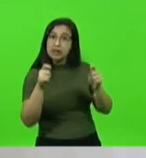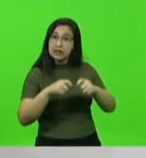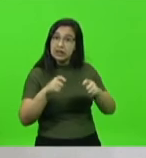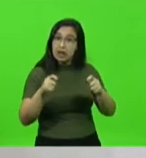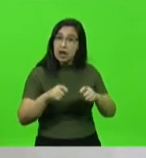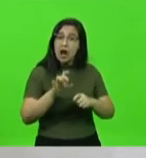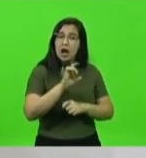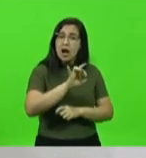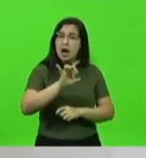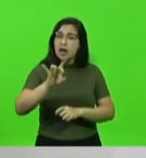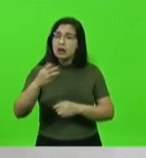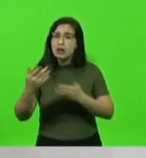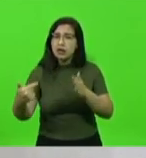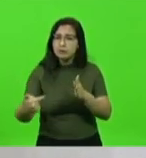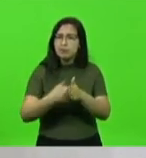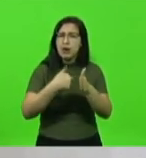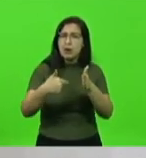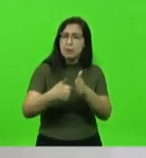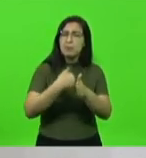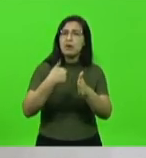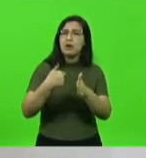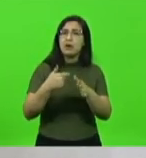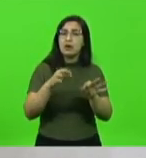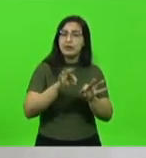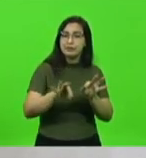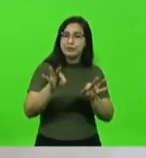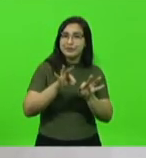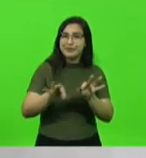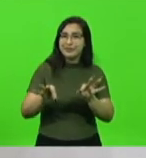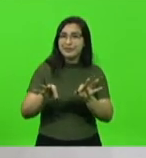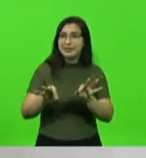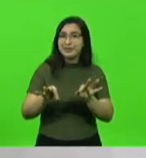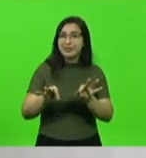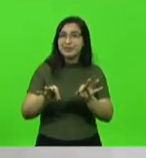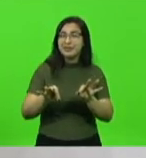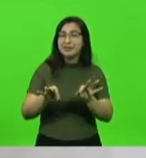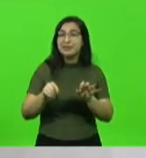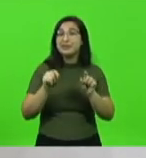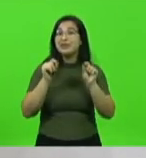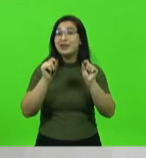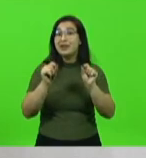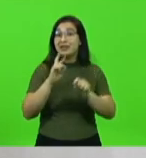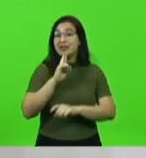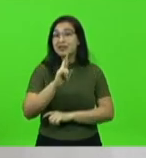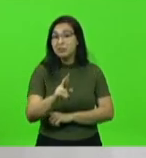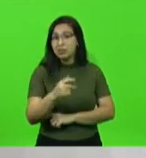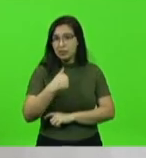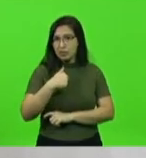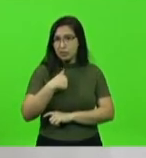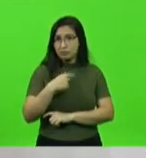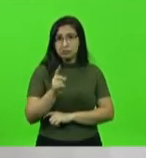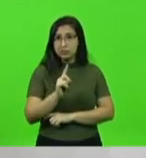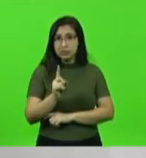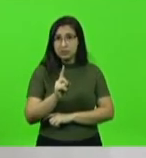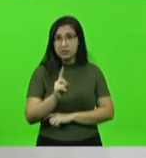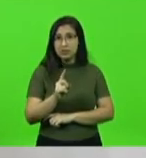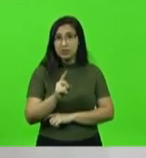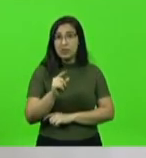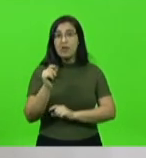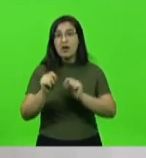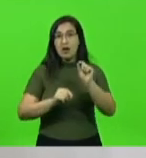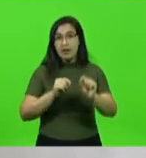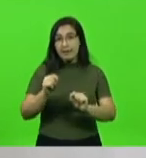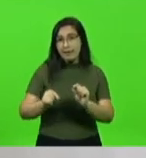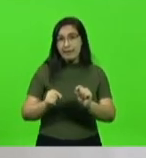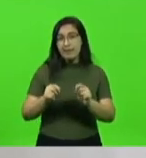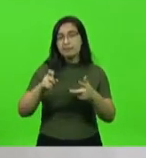questionamento que eu recebia das entidades, eu levei para quem? Para quem tem a obrigação de executar, que a maioria delas é